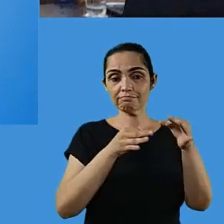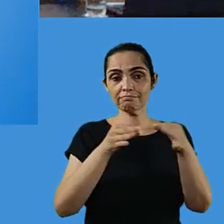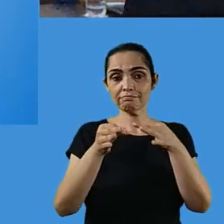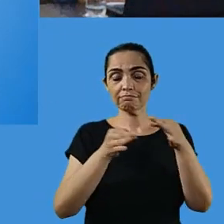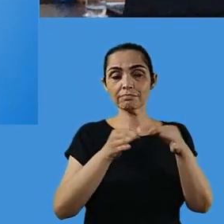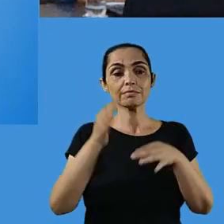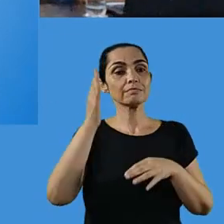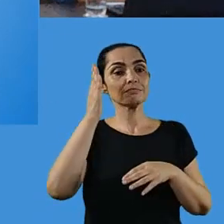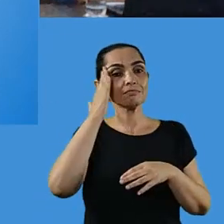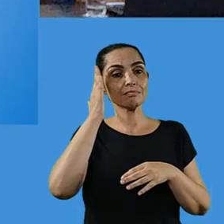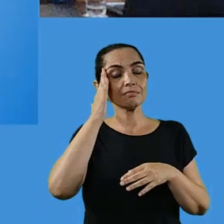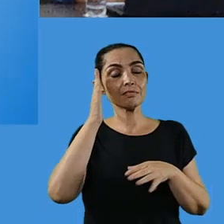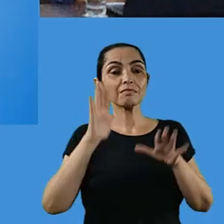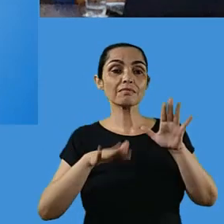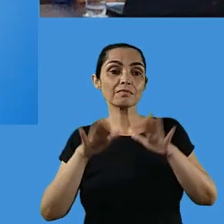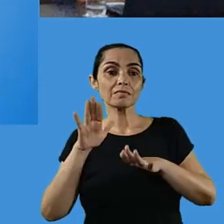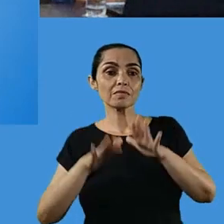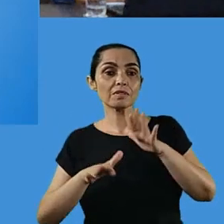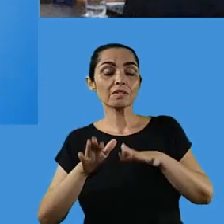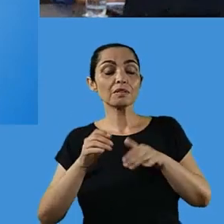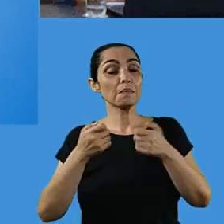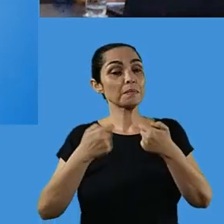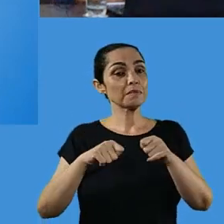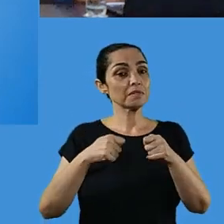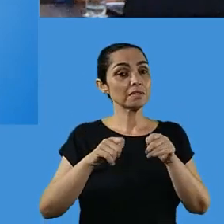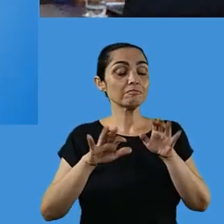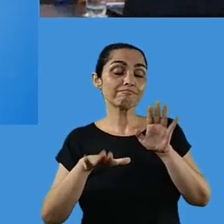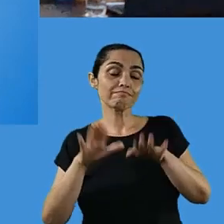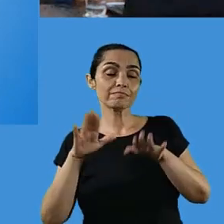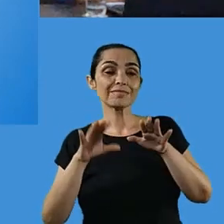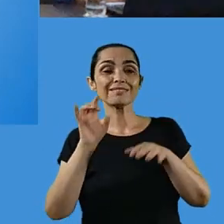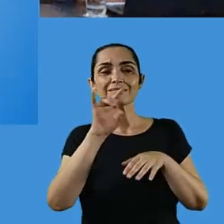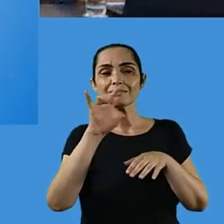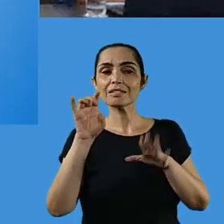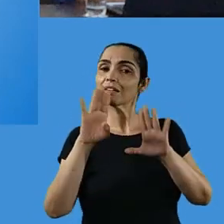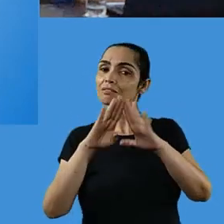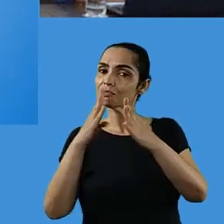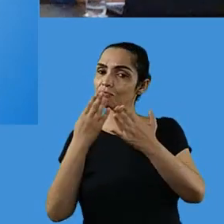sabemos que às vezes nem é necessário ou não, isso é muito relativo.